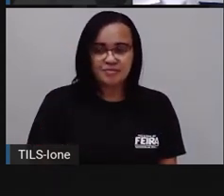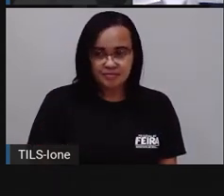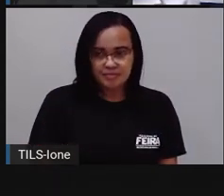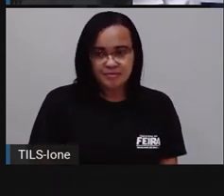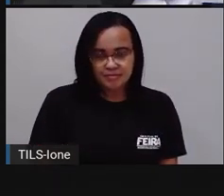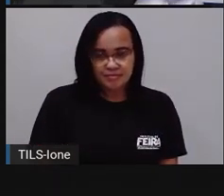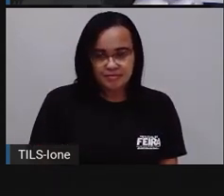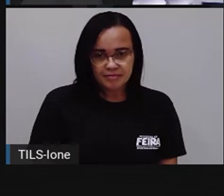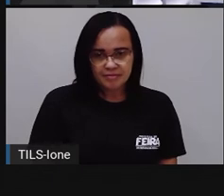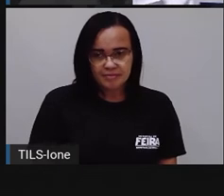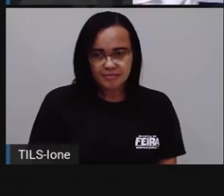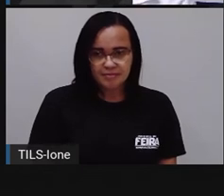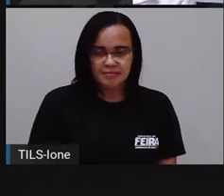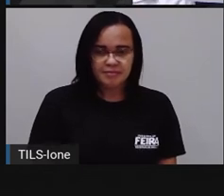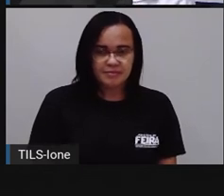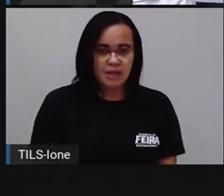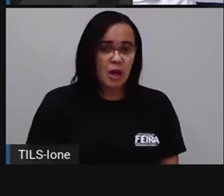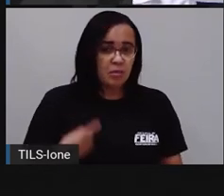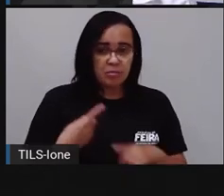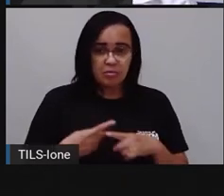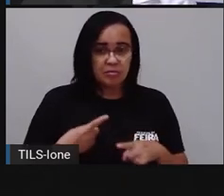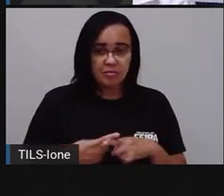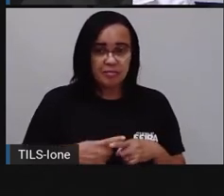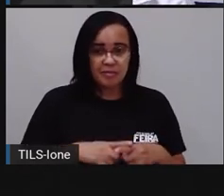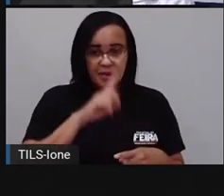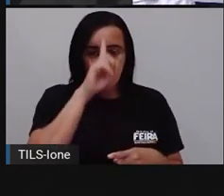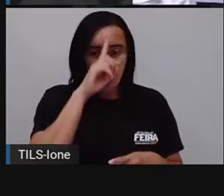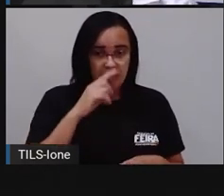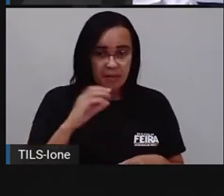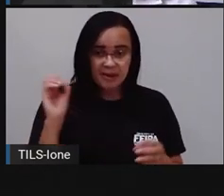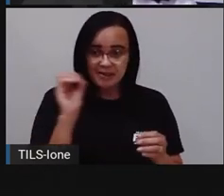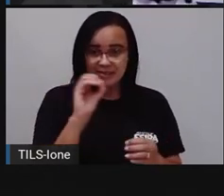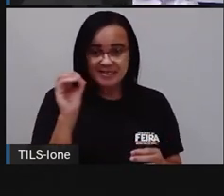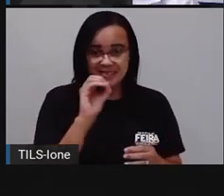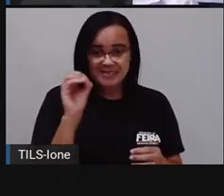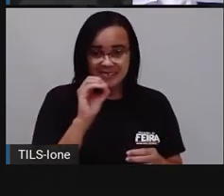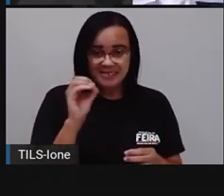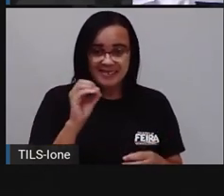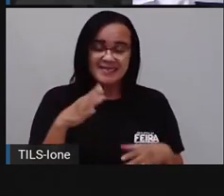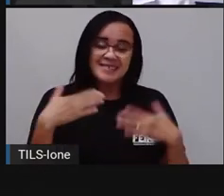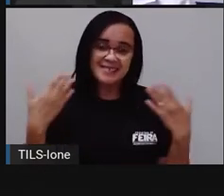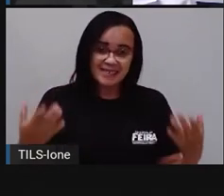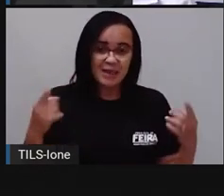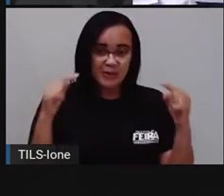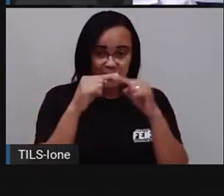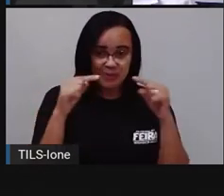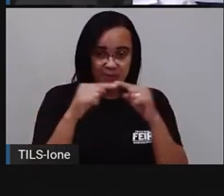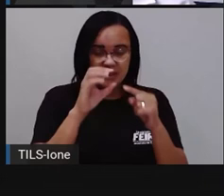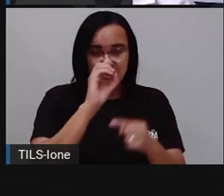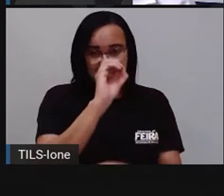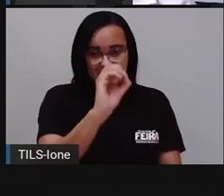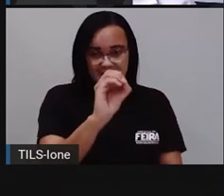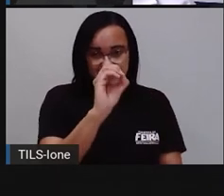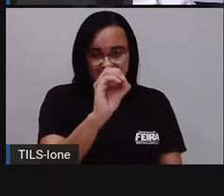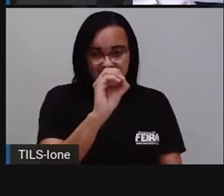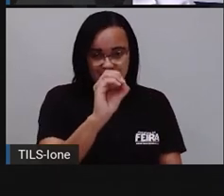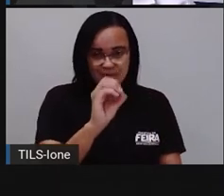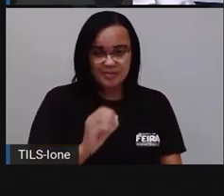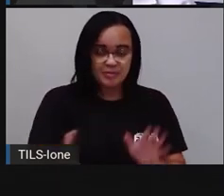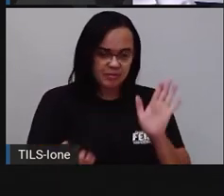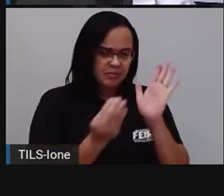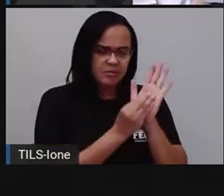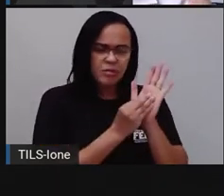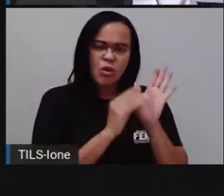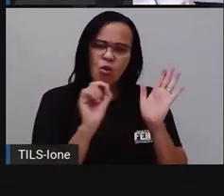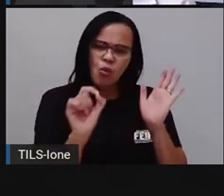Ninguém votou no amarelo para o IANI, então a gente registra o numeral zero, né? E aí, aqui no meu gráfico eu vou colocar alguma coisa?